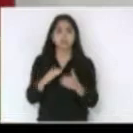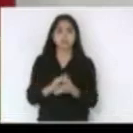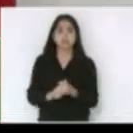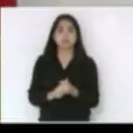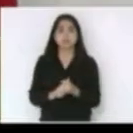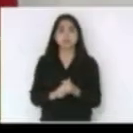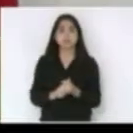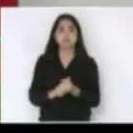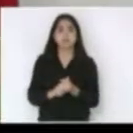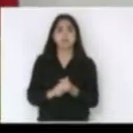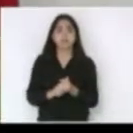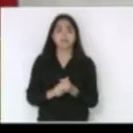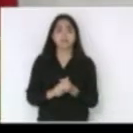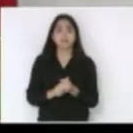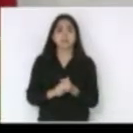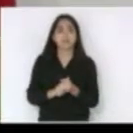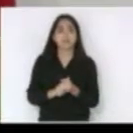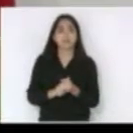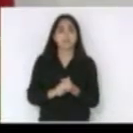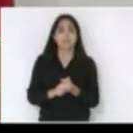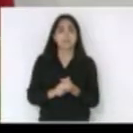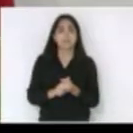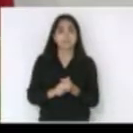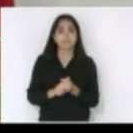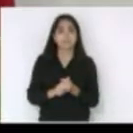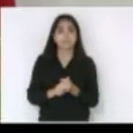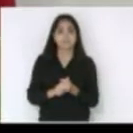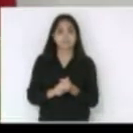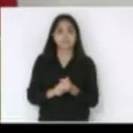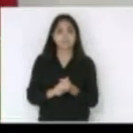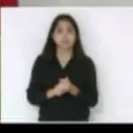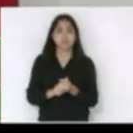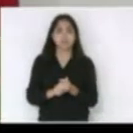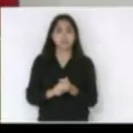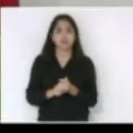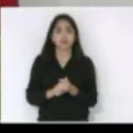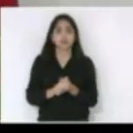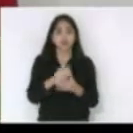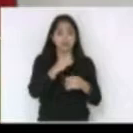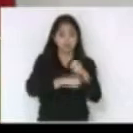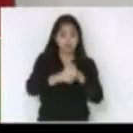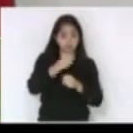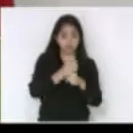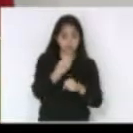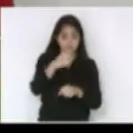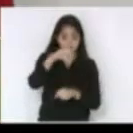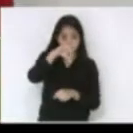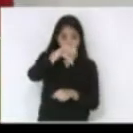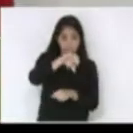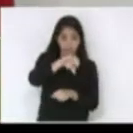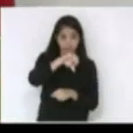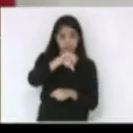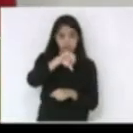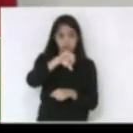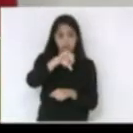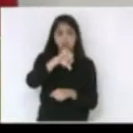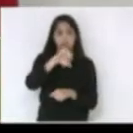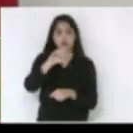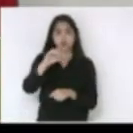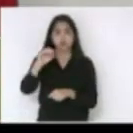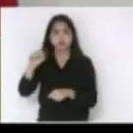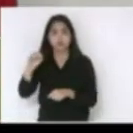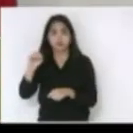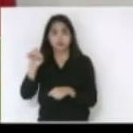servas de Maria conservadora que ainda em 1900 a irmã Elisa